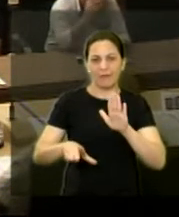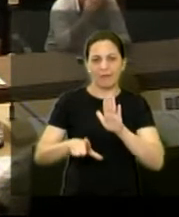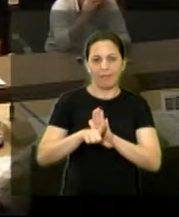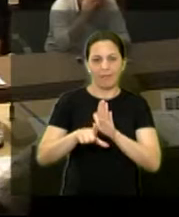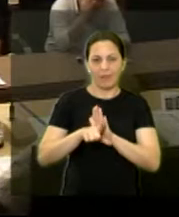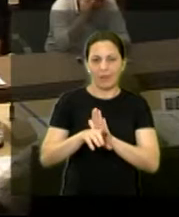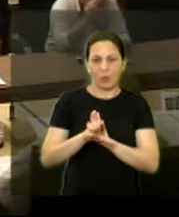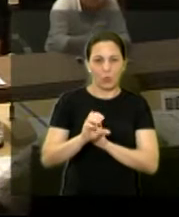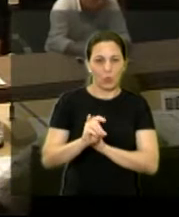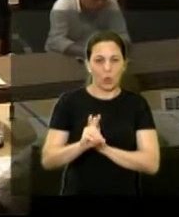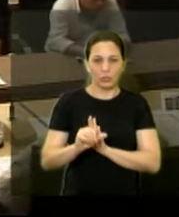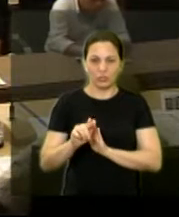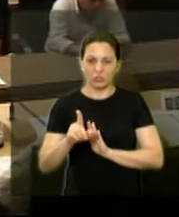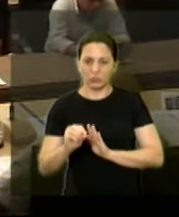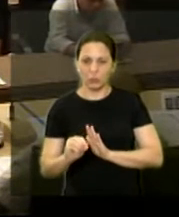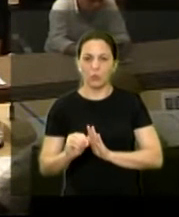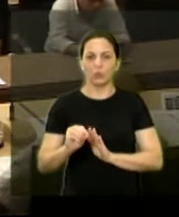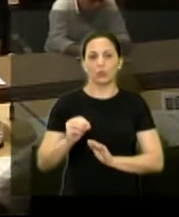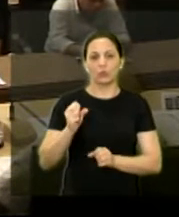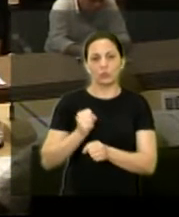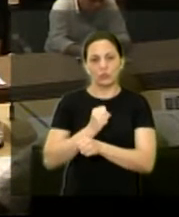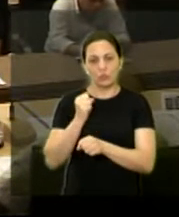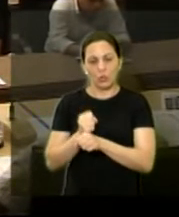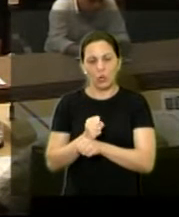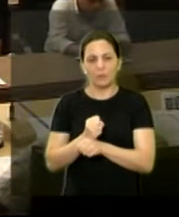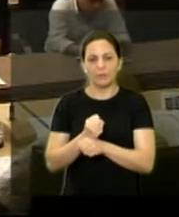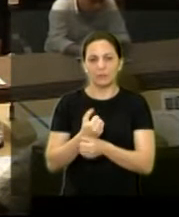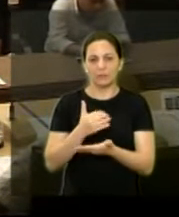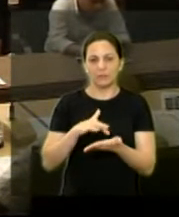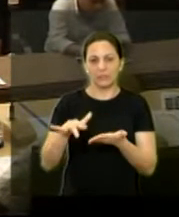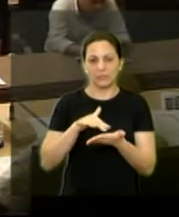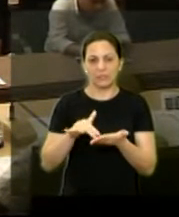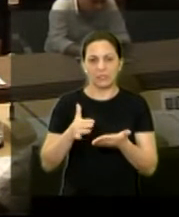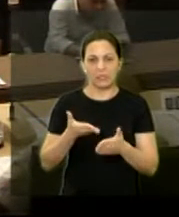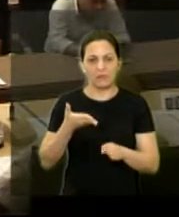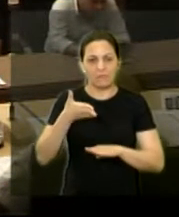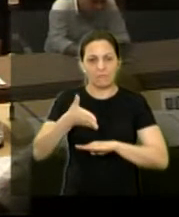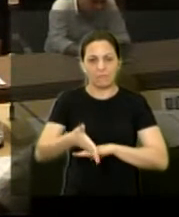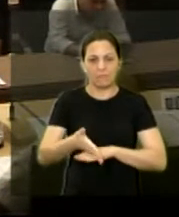desenvolvendo lá na secretaria hoje a intenção é que para se caminhe para isso